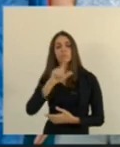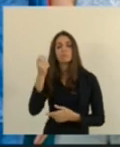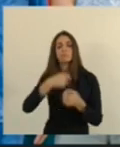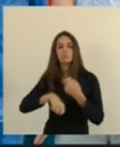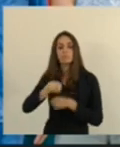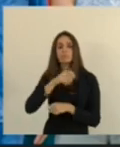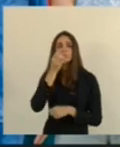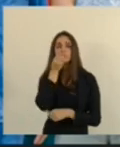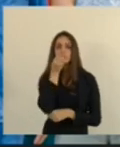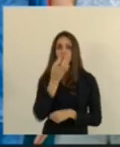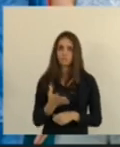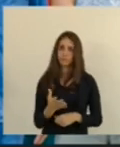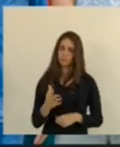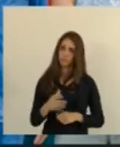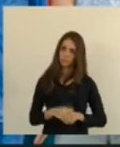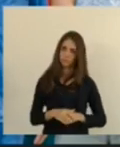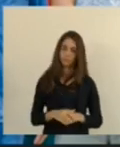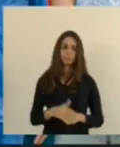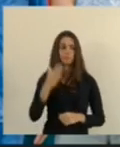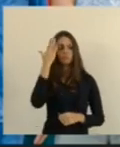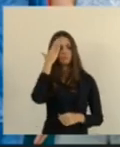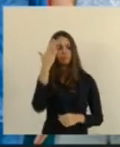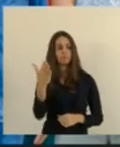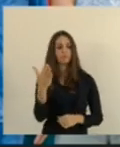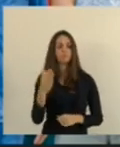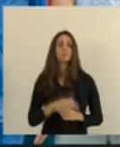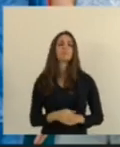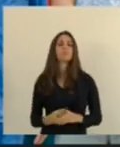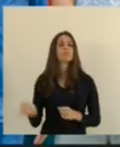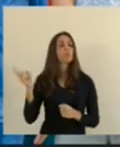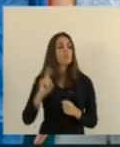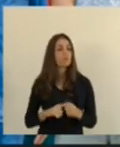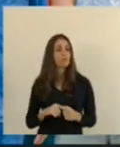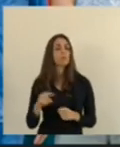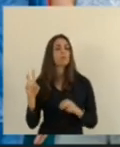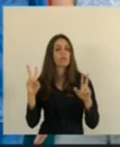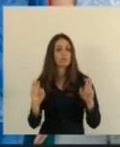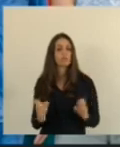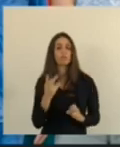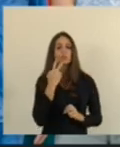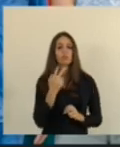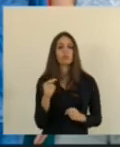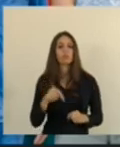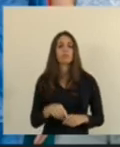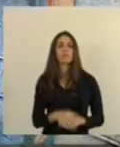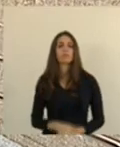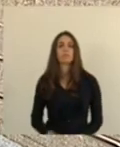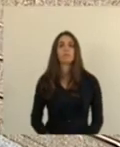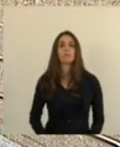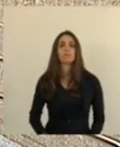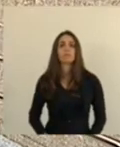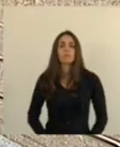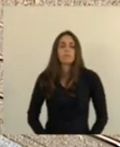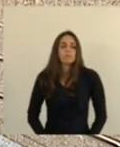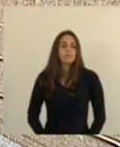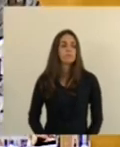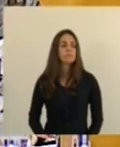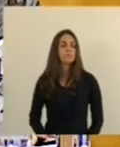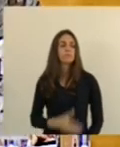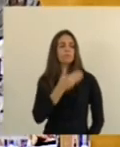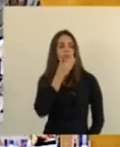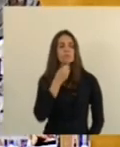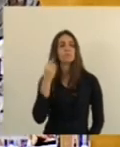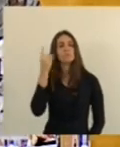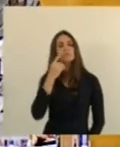uma administração de primeiro mundo. Muito obrigado e vou voltar ao tema. com a palavra o deputado